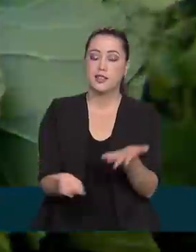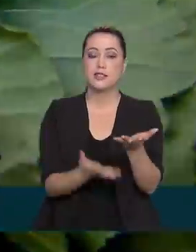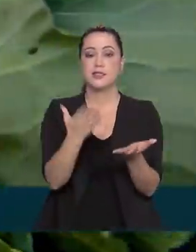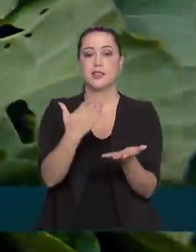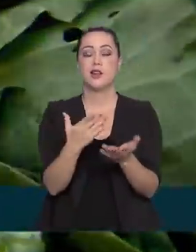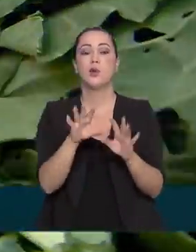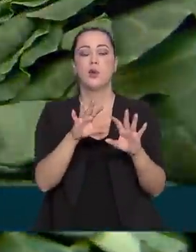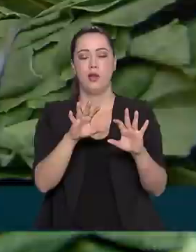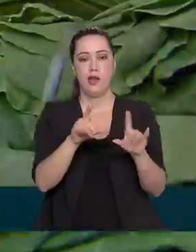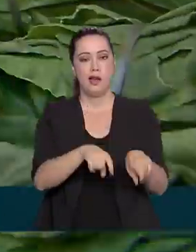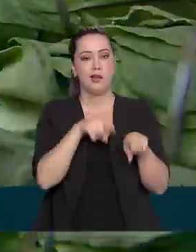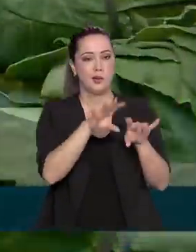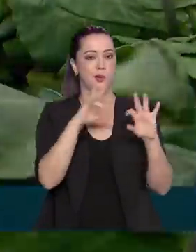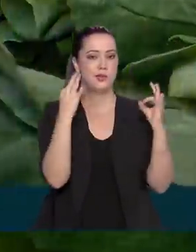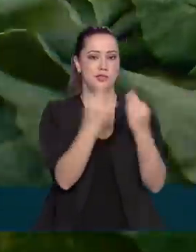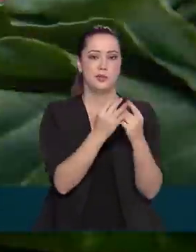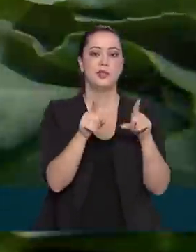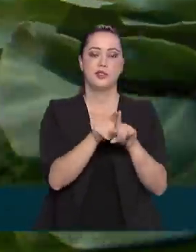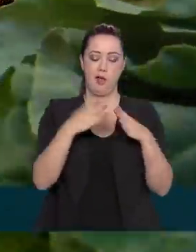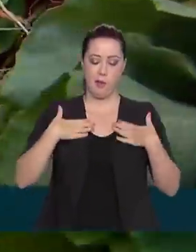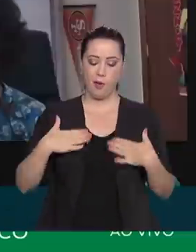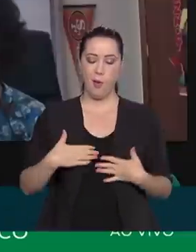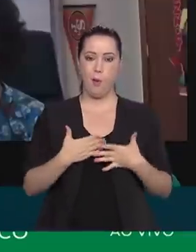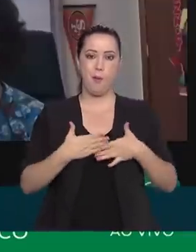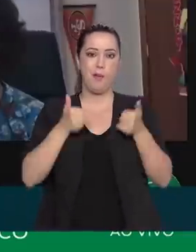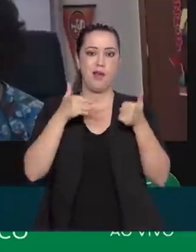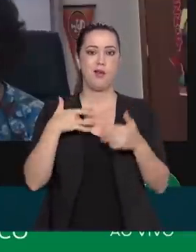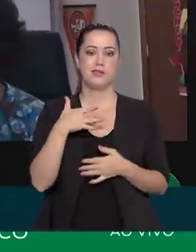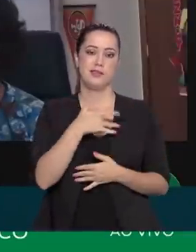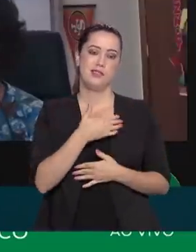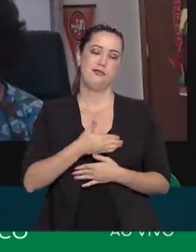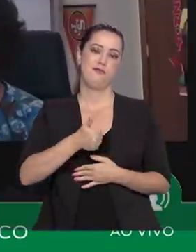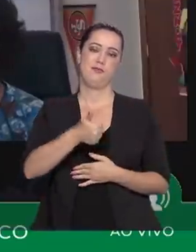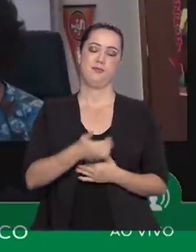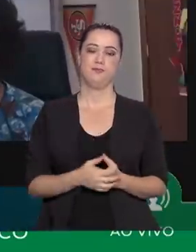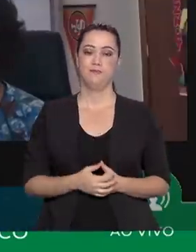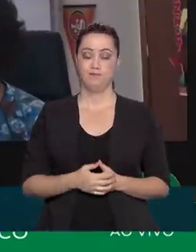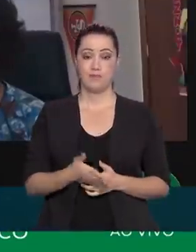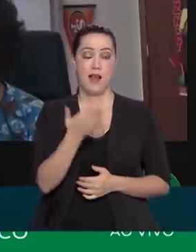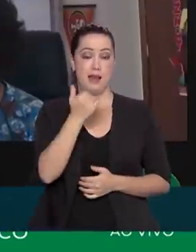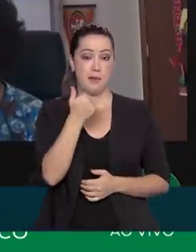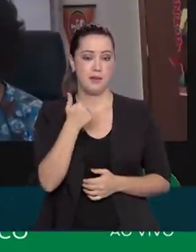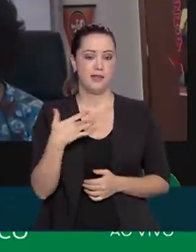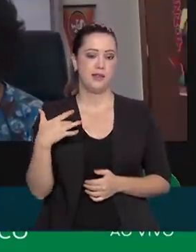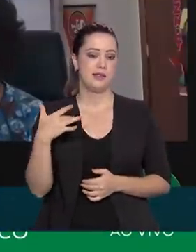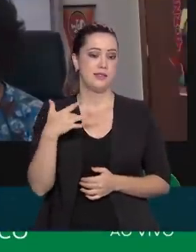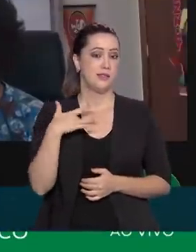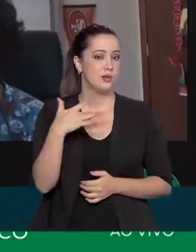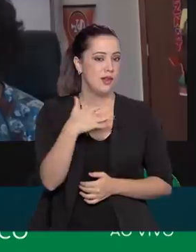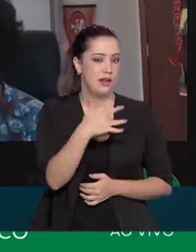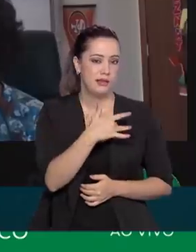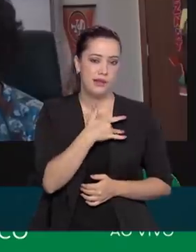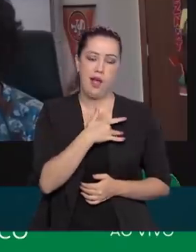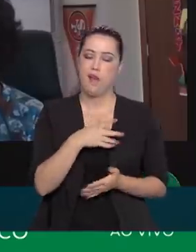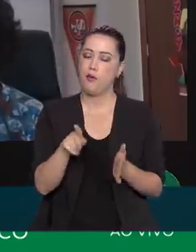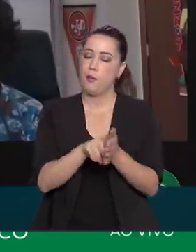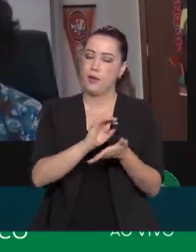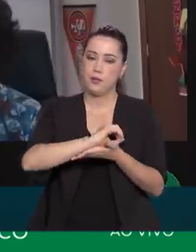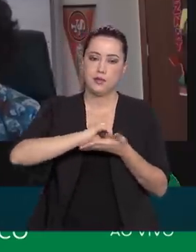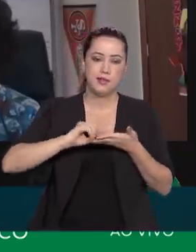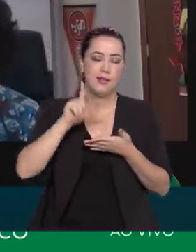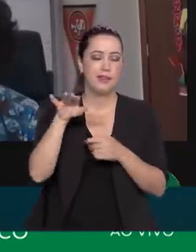também o nosso sistema imunológico. A alimentação fresca, orgânica, à base de plantas, é a grande